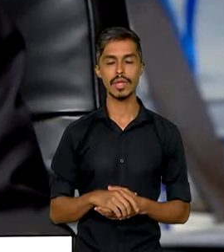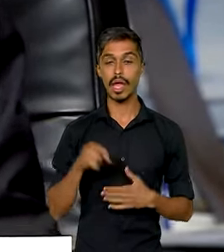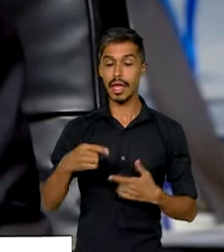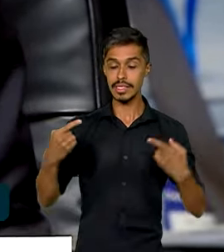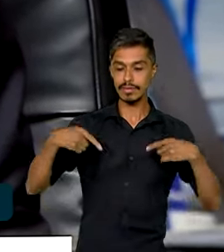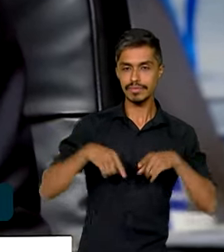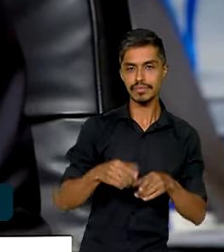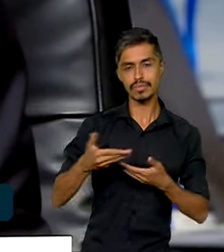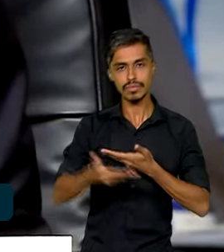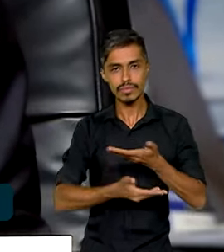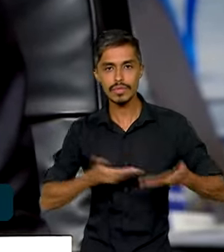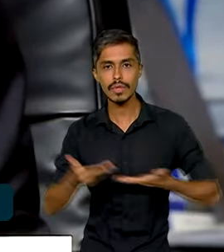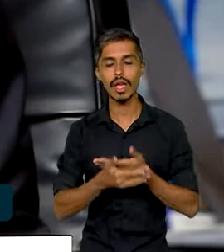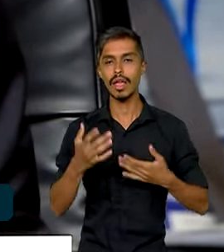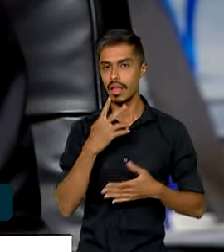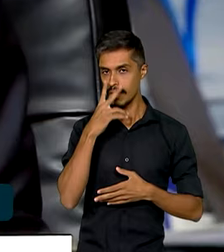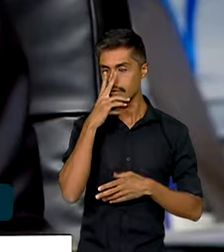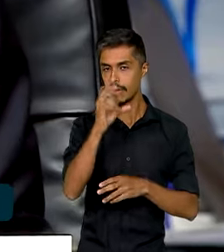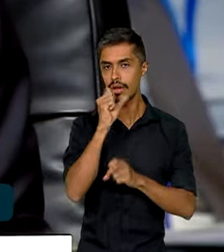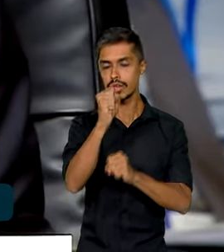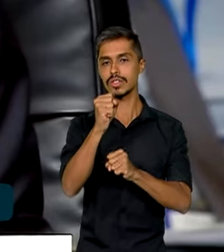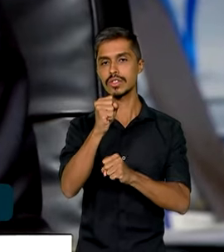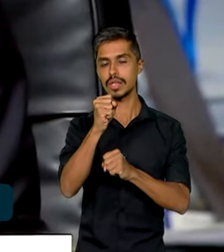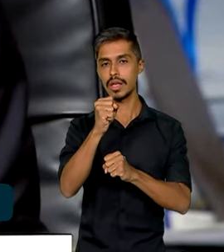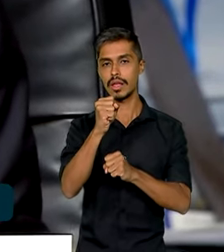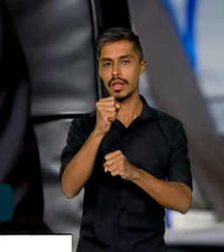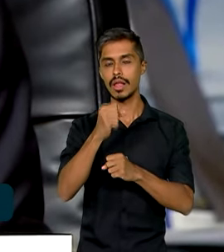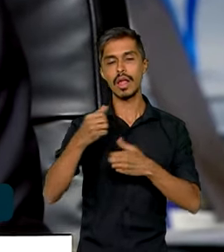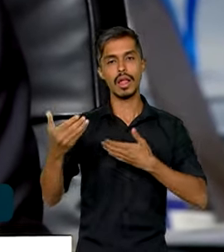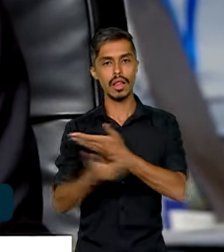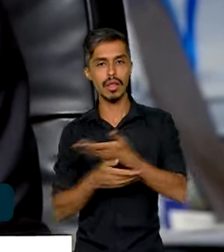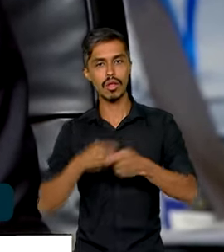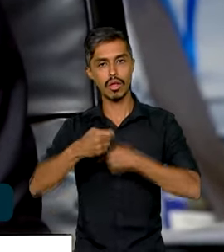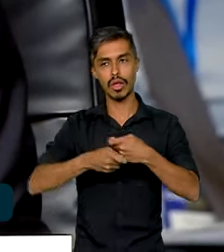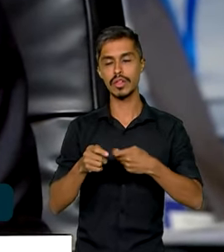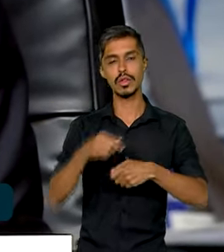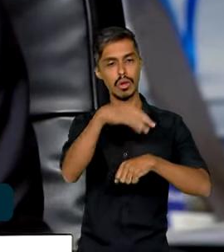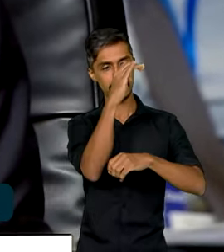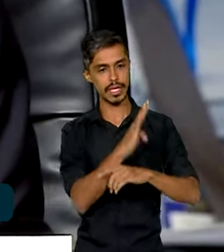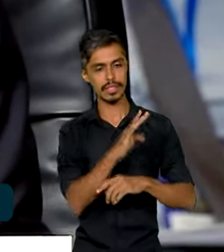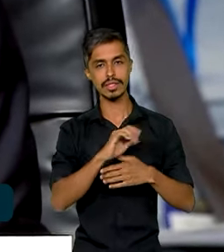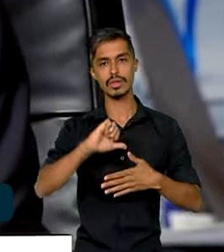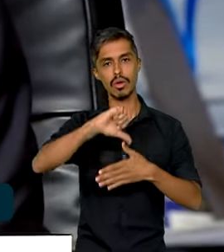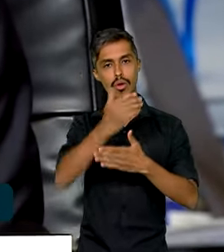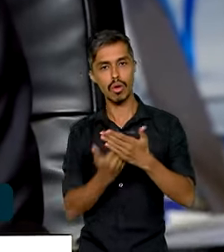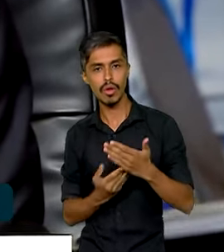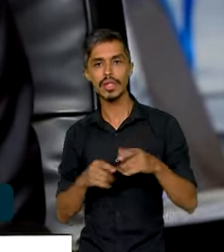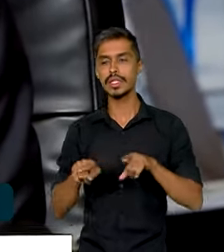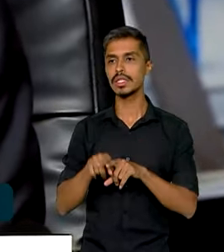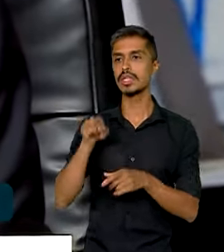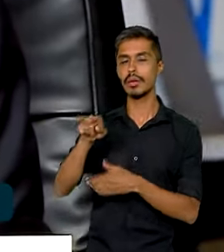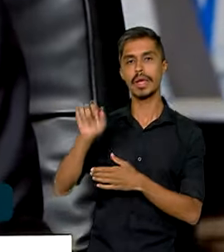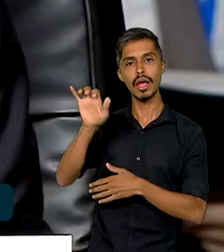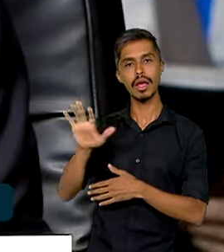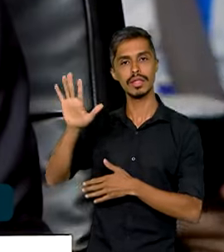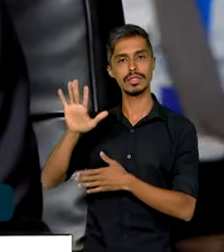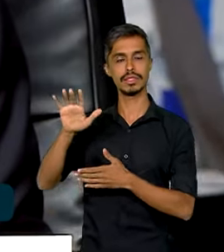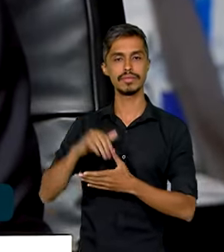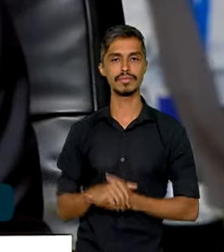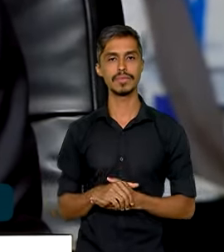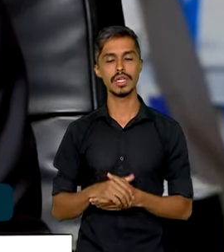integração favorece os laços econômicos entre o Brasil, o Mercosul e a região asiática,